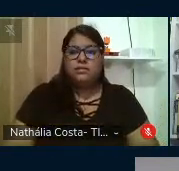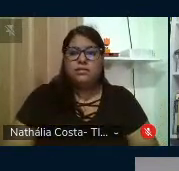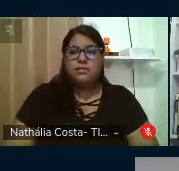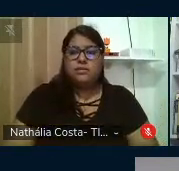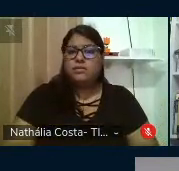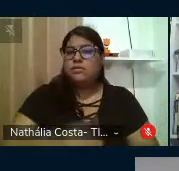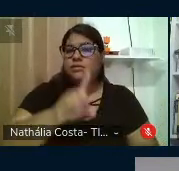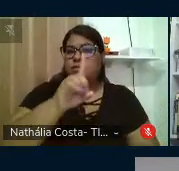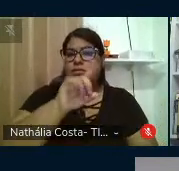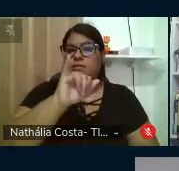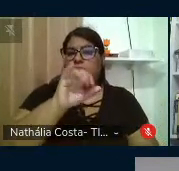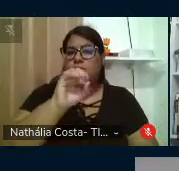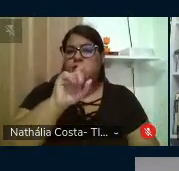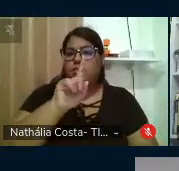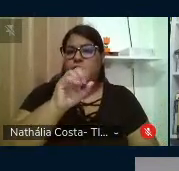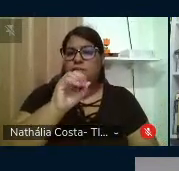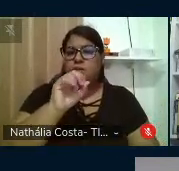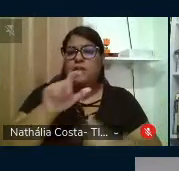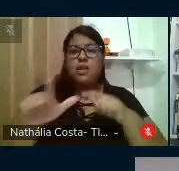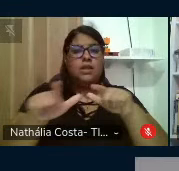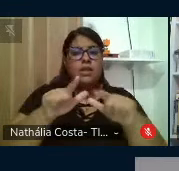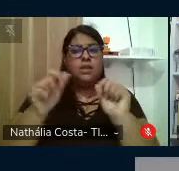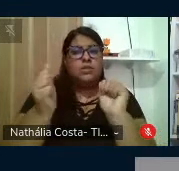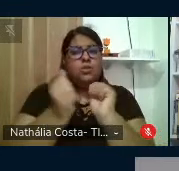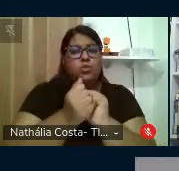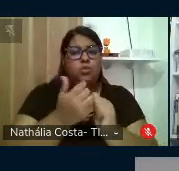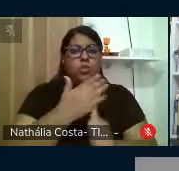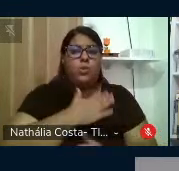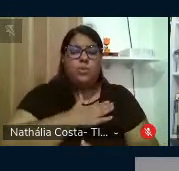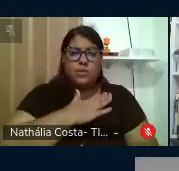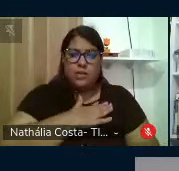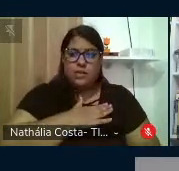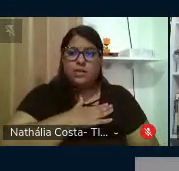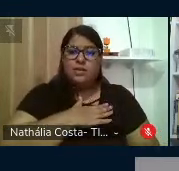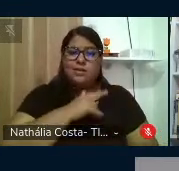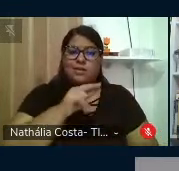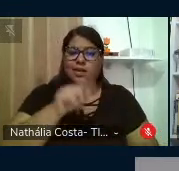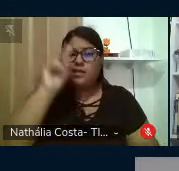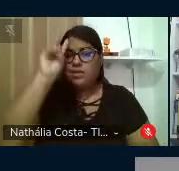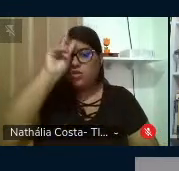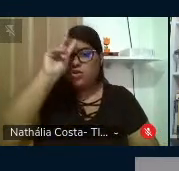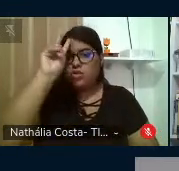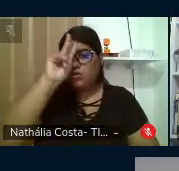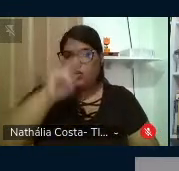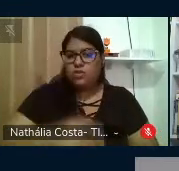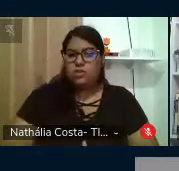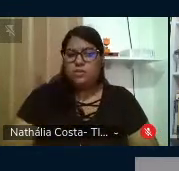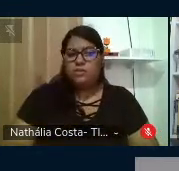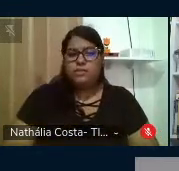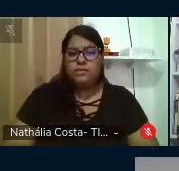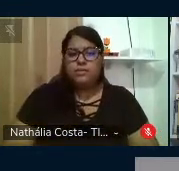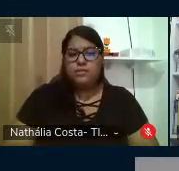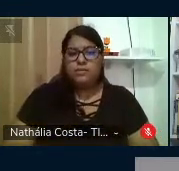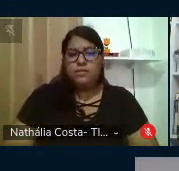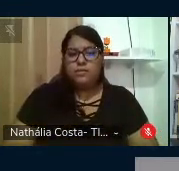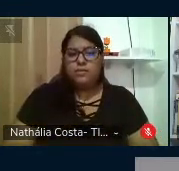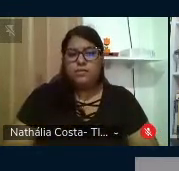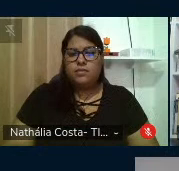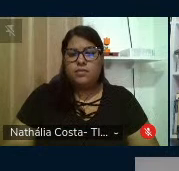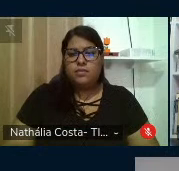Diogo começou a trabalhar comigo essa história. Veja,